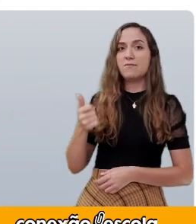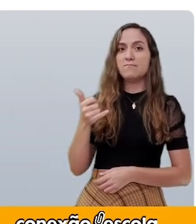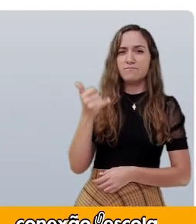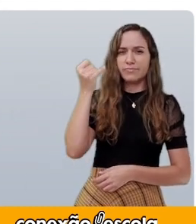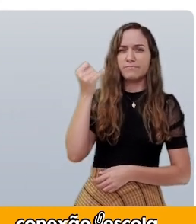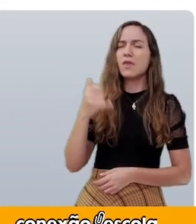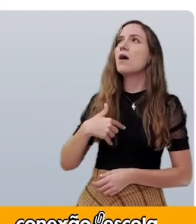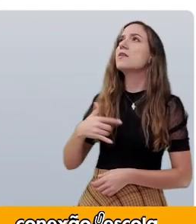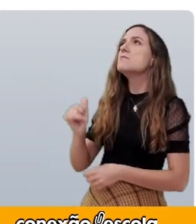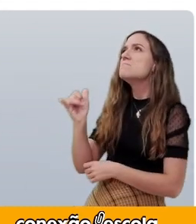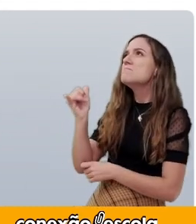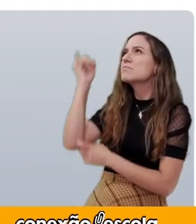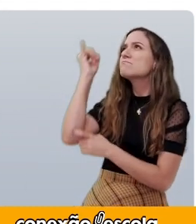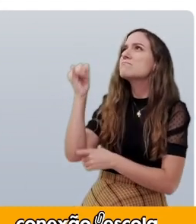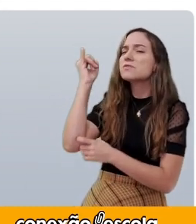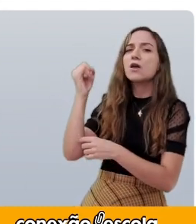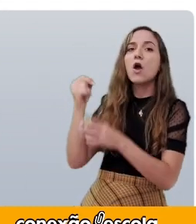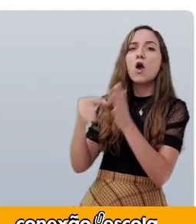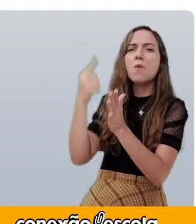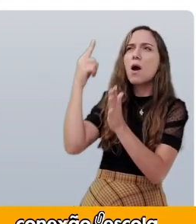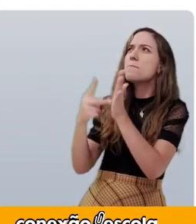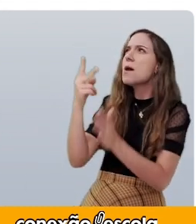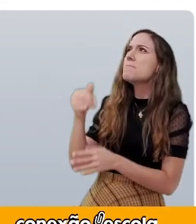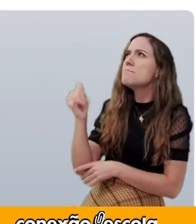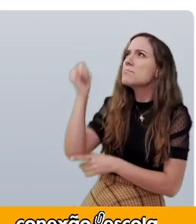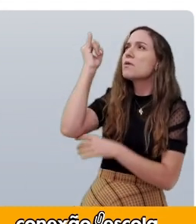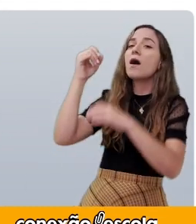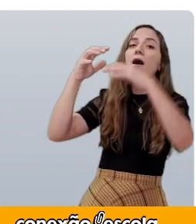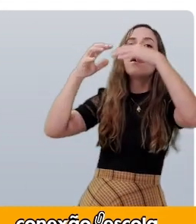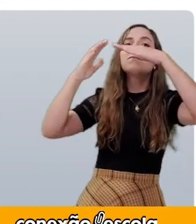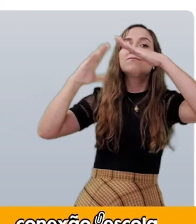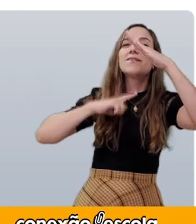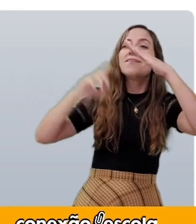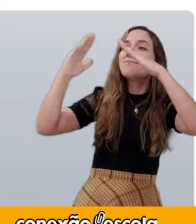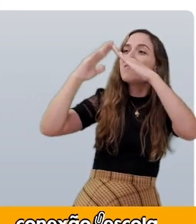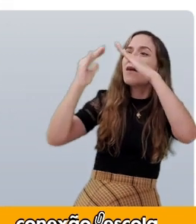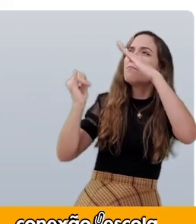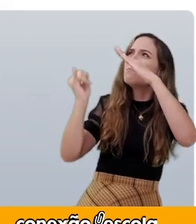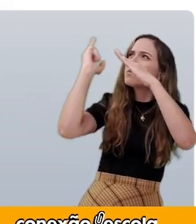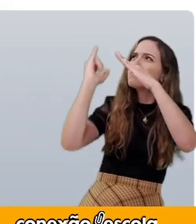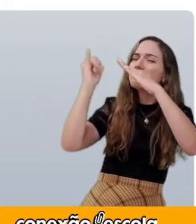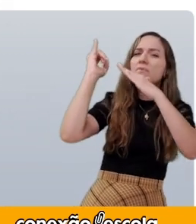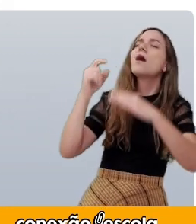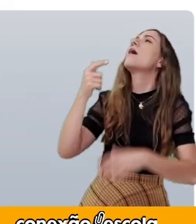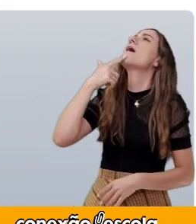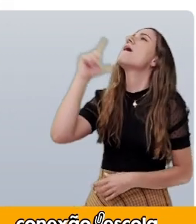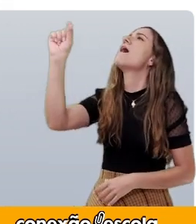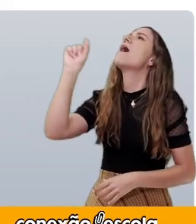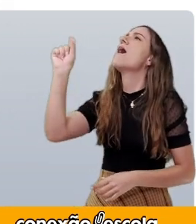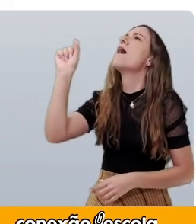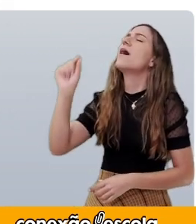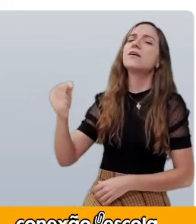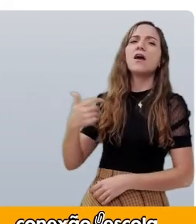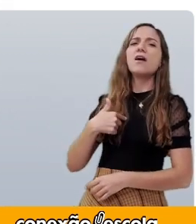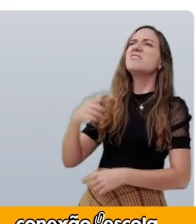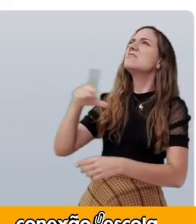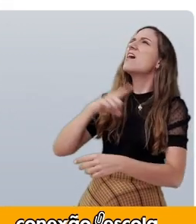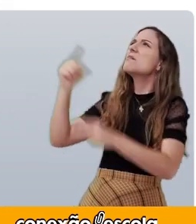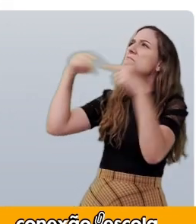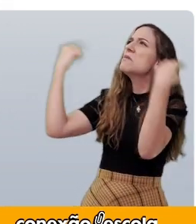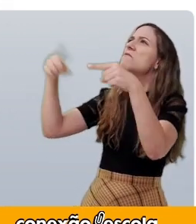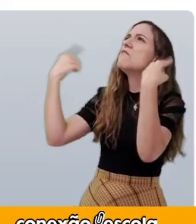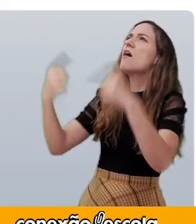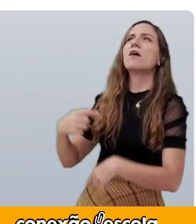alto, chorando nervoso. Quem está aí, me assombrando, aparece logo, que não aguento mais essa